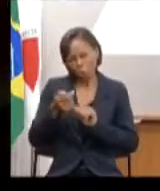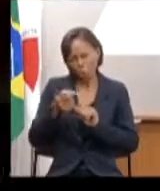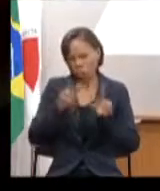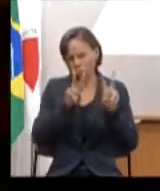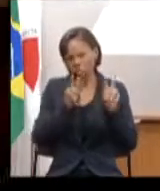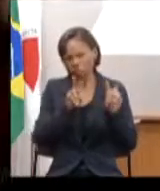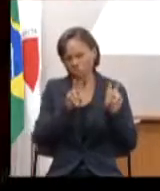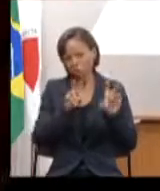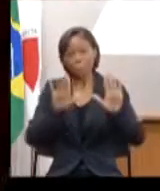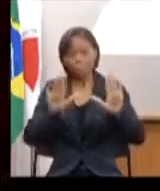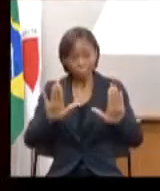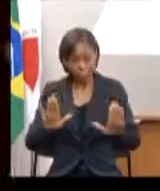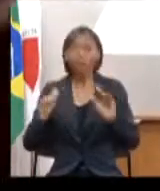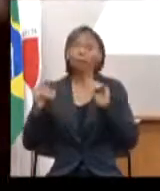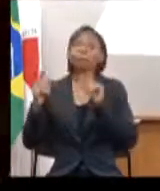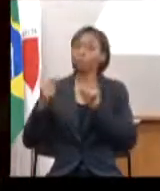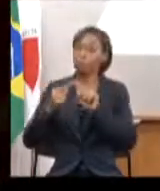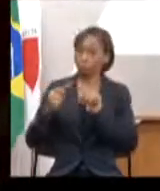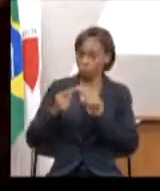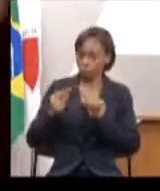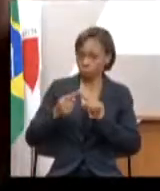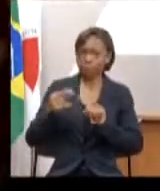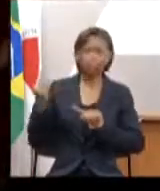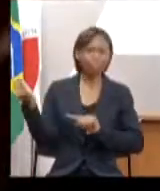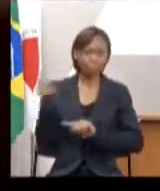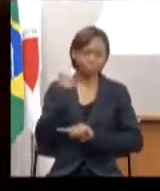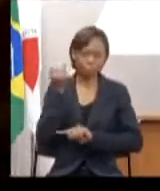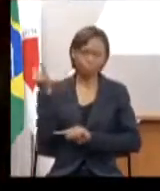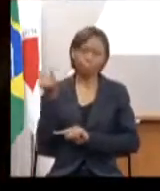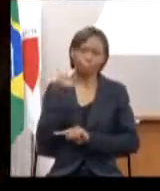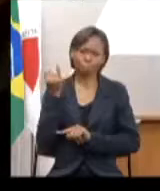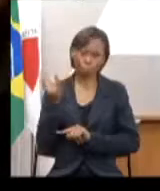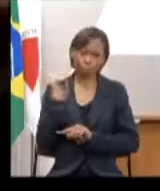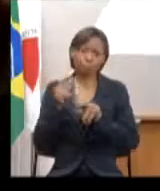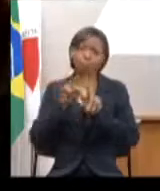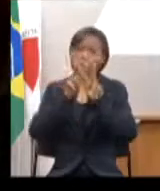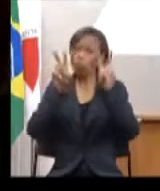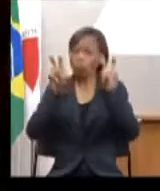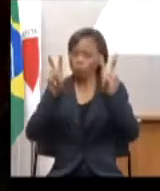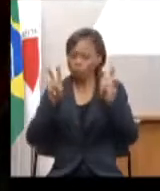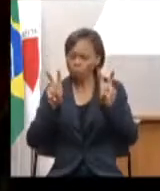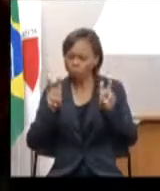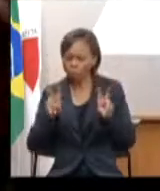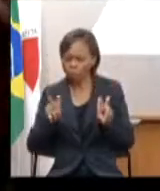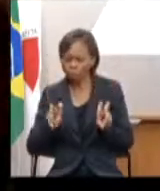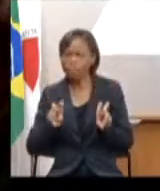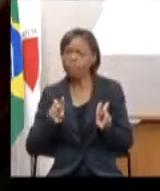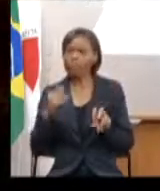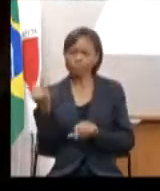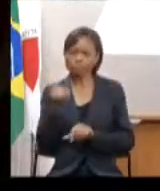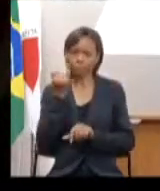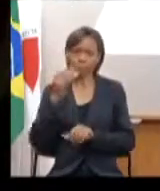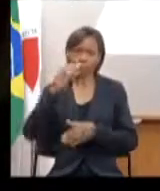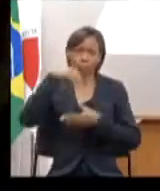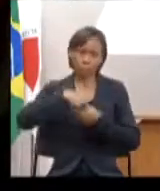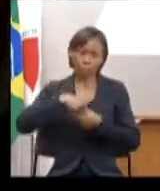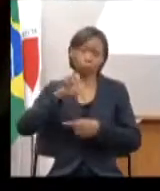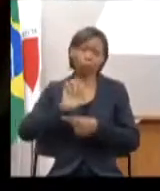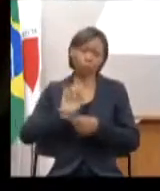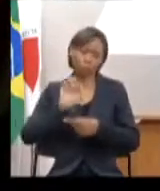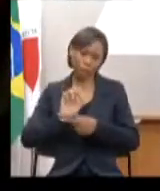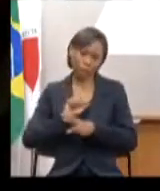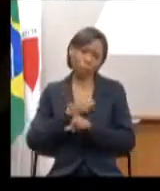mas tem tudo a ver, toda a importância das questões que são relevantes para o Estado, para a sociedade